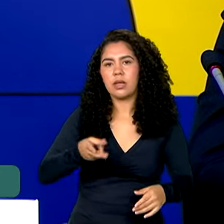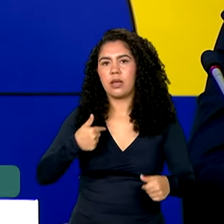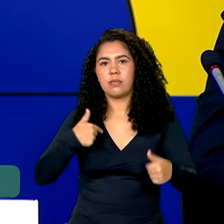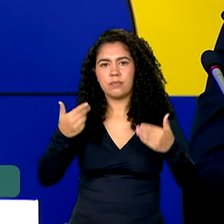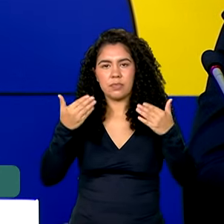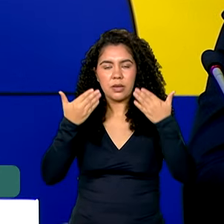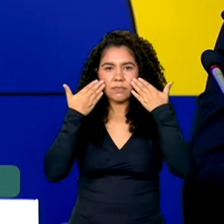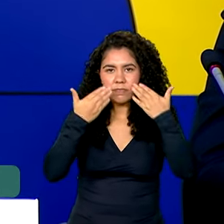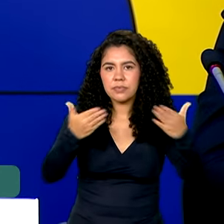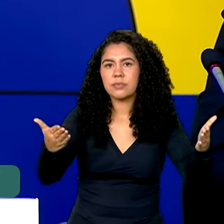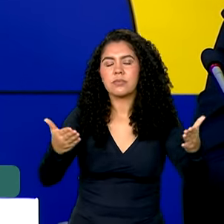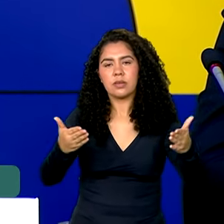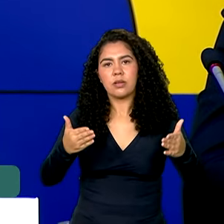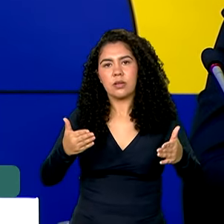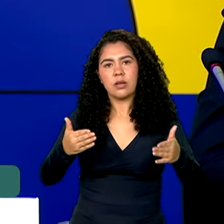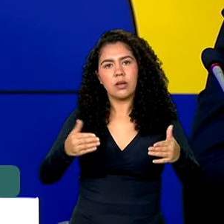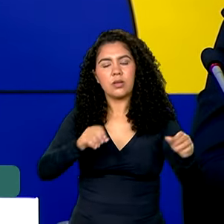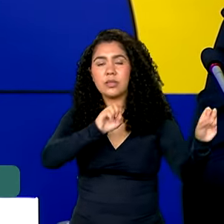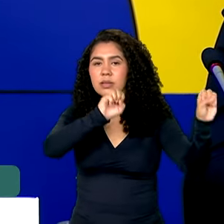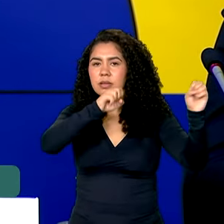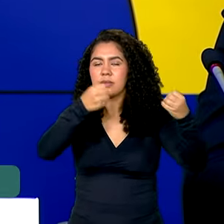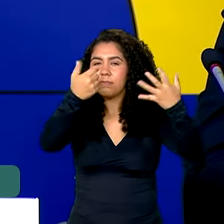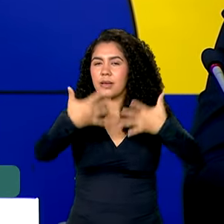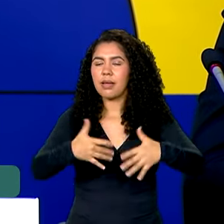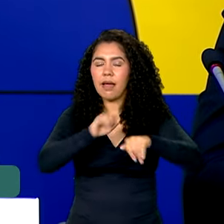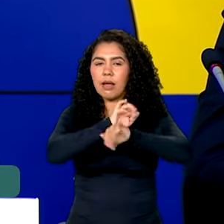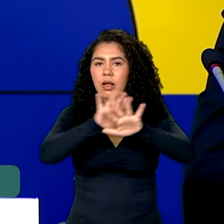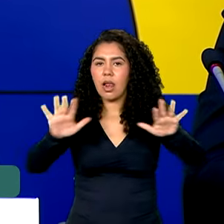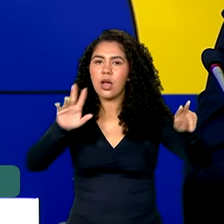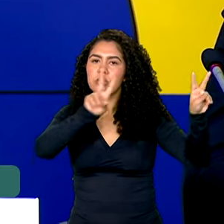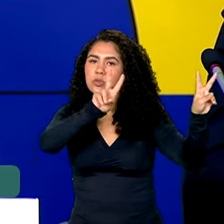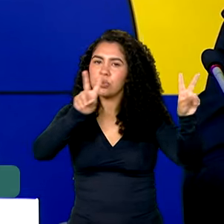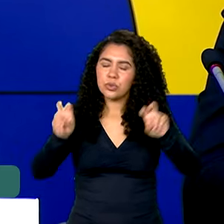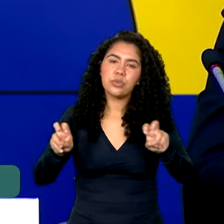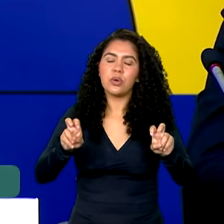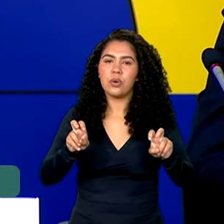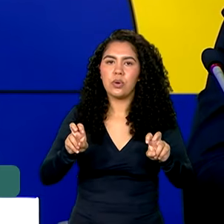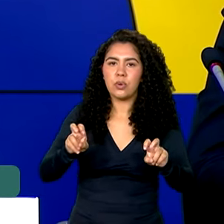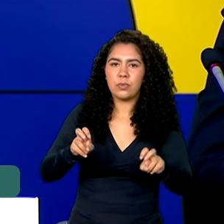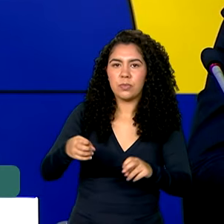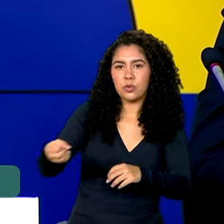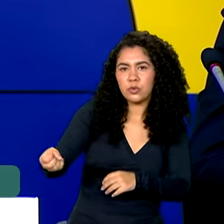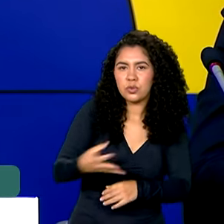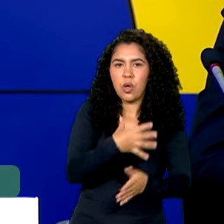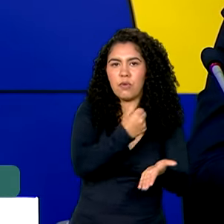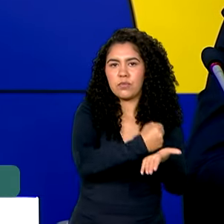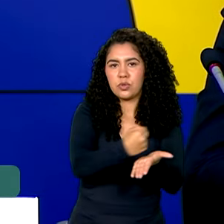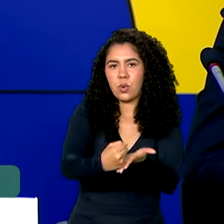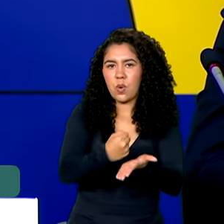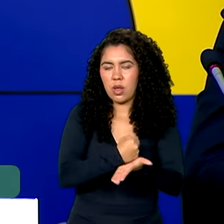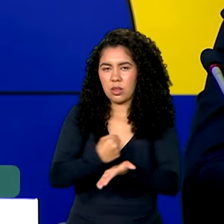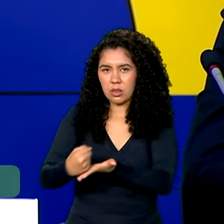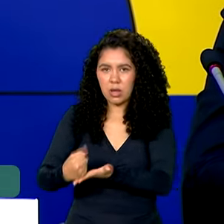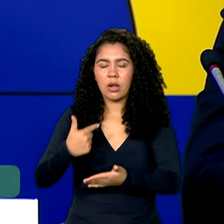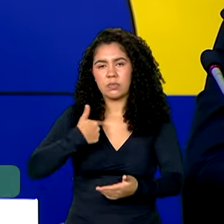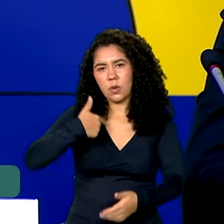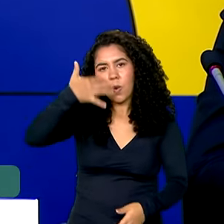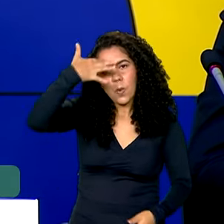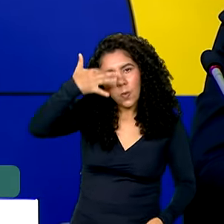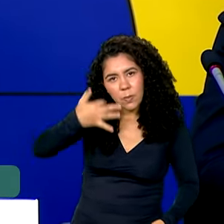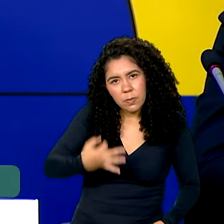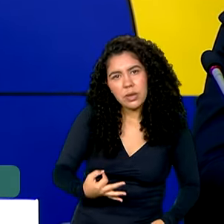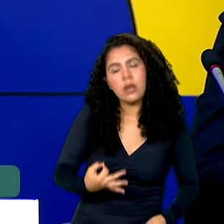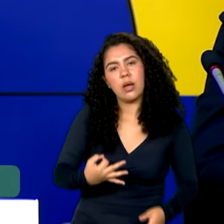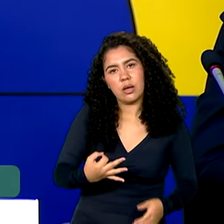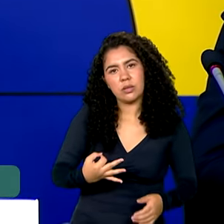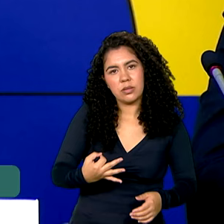clara com relação aos atuais contratos. Eu entendo que eles